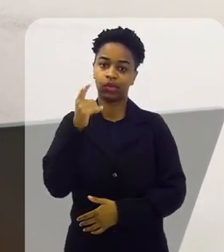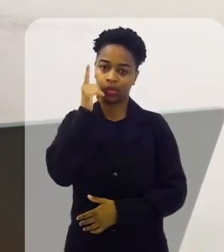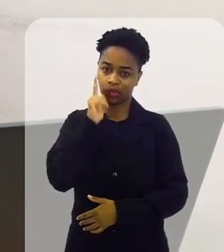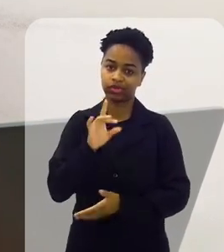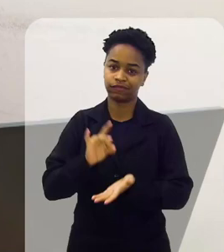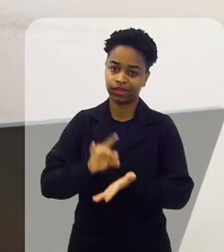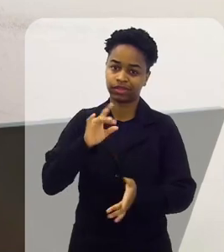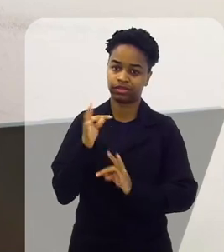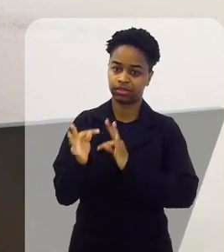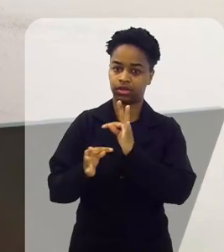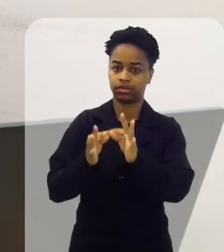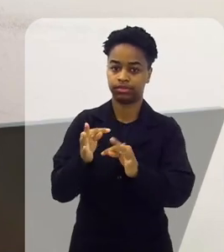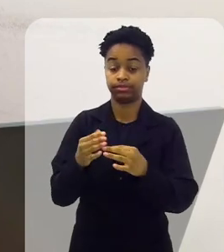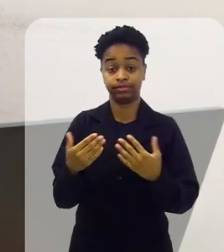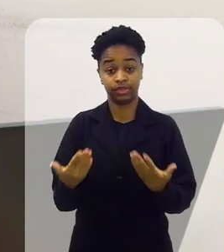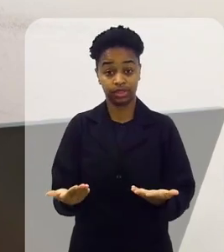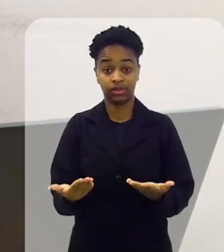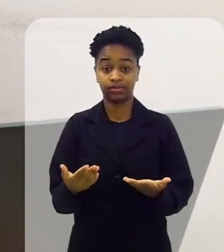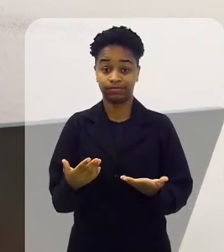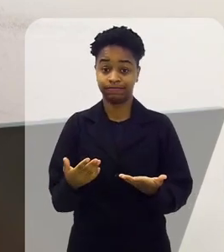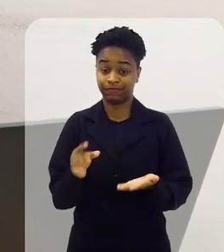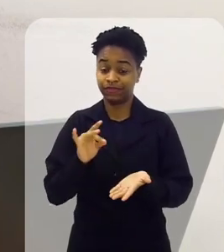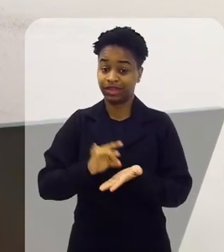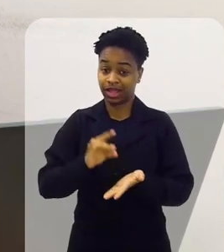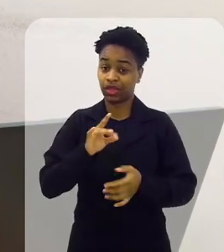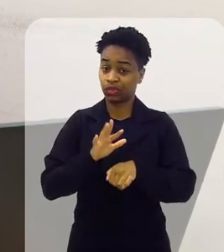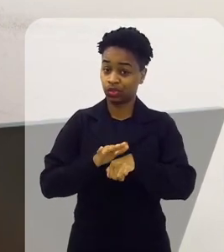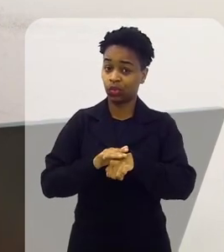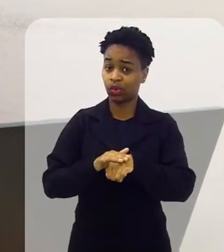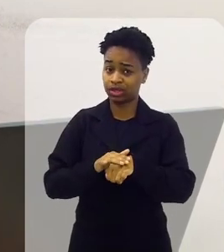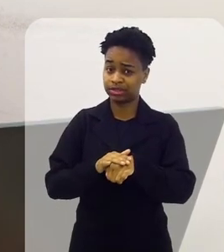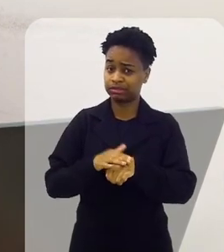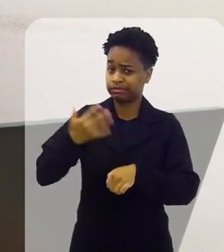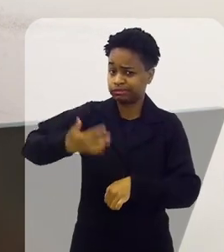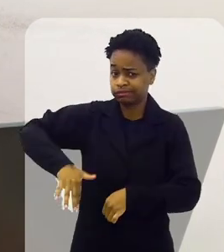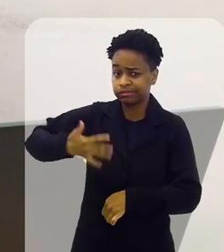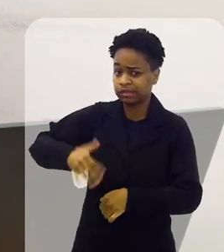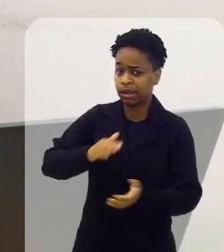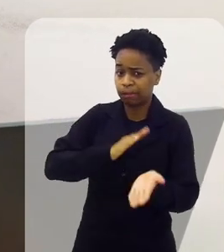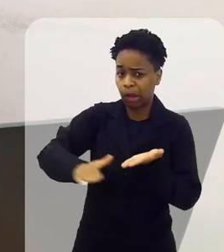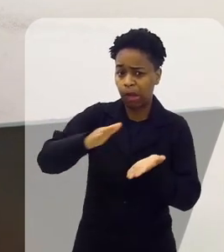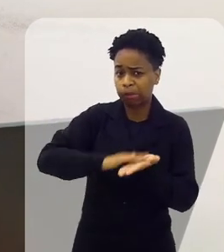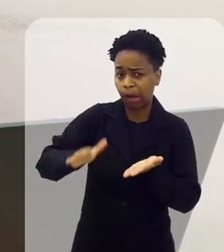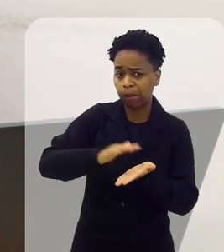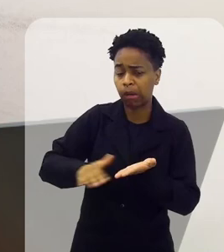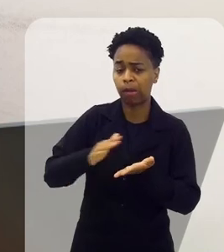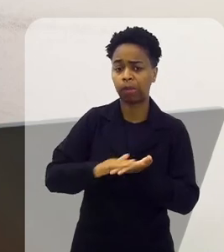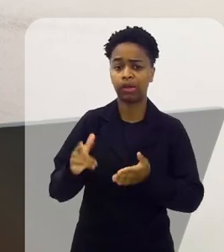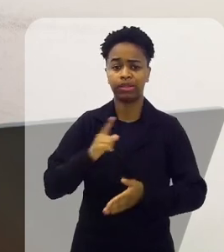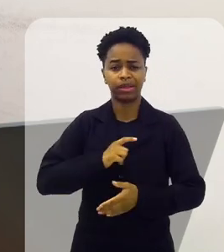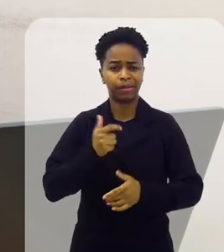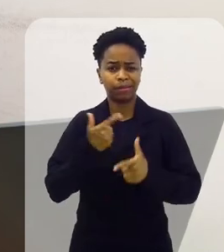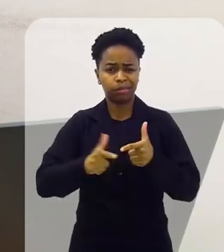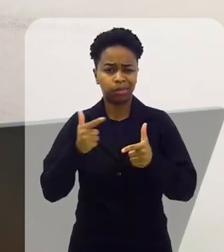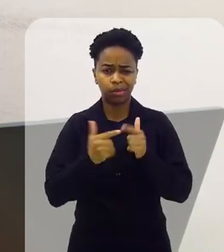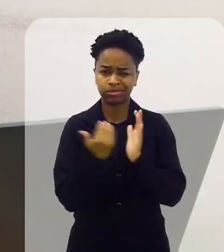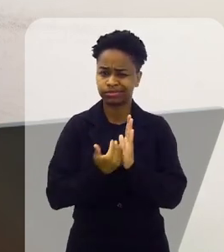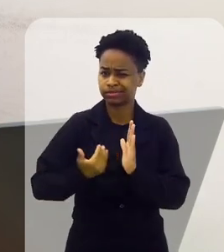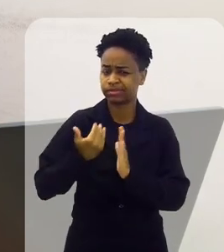conseguem se tratar. Então, quer dizer, realmente é uma doença que gera muito custo, gera muito problema.